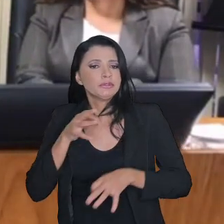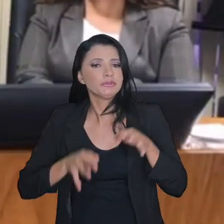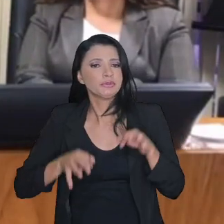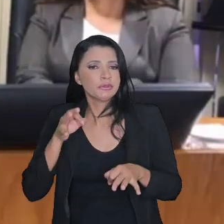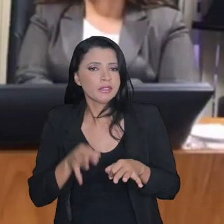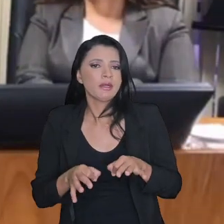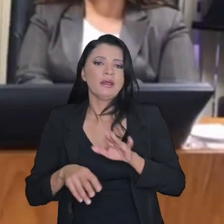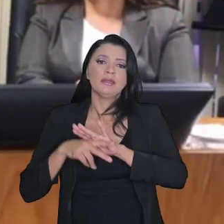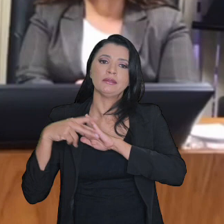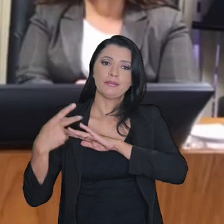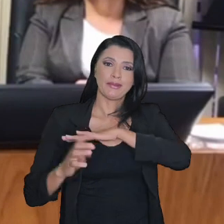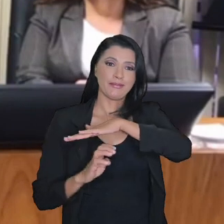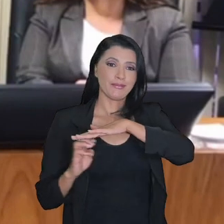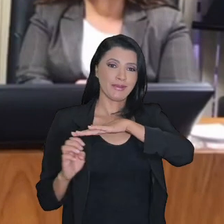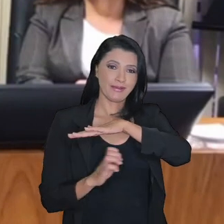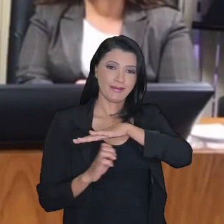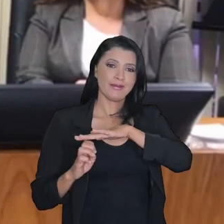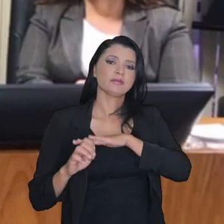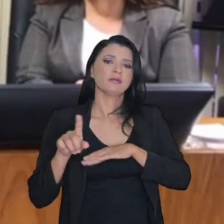também, como eu tinha citado,